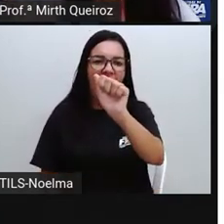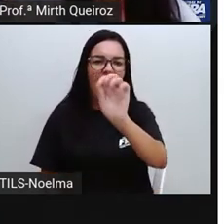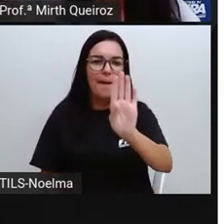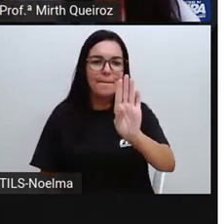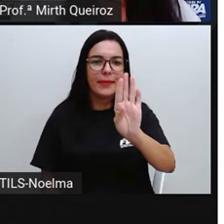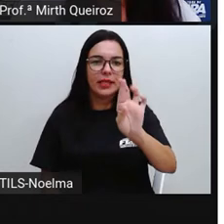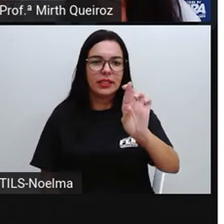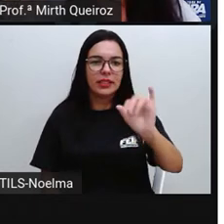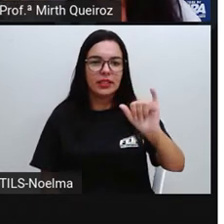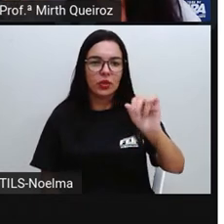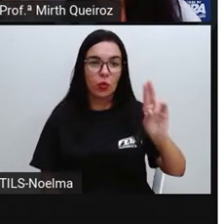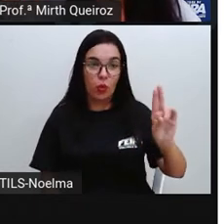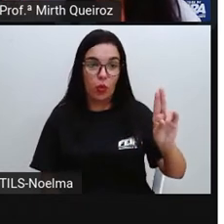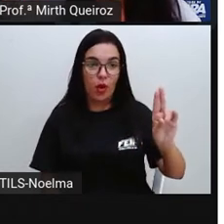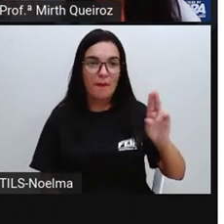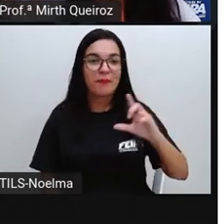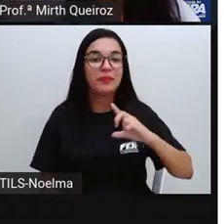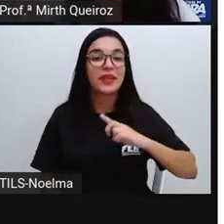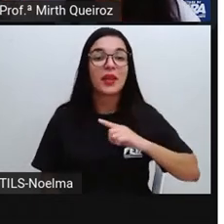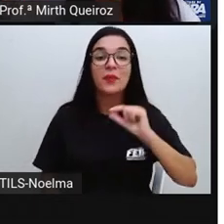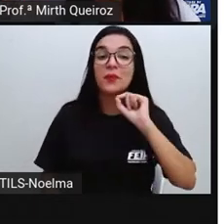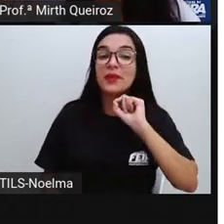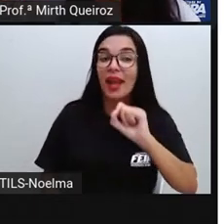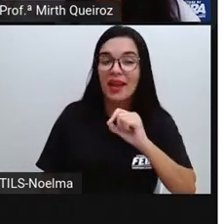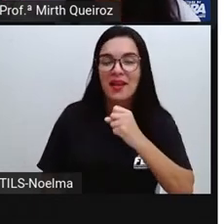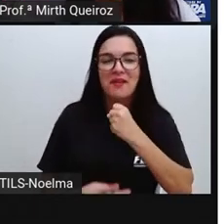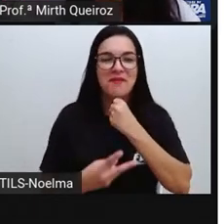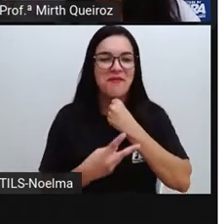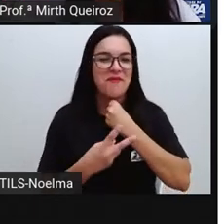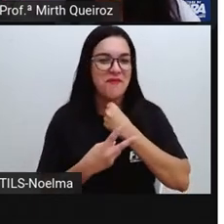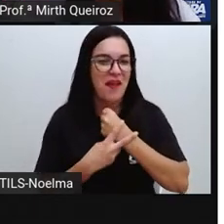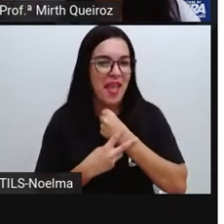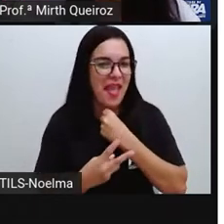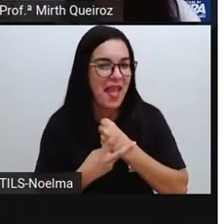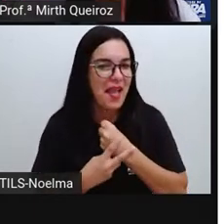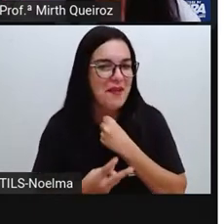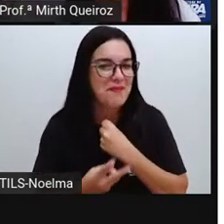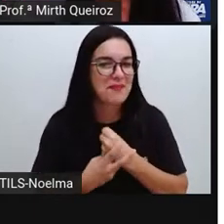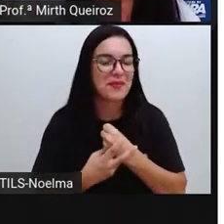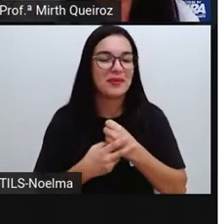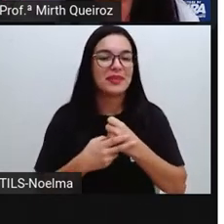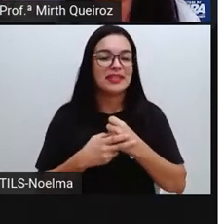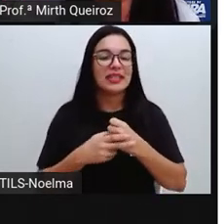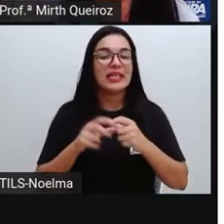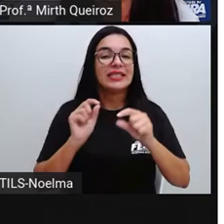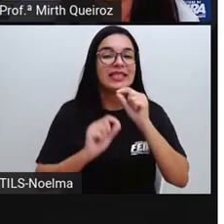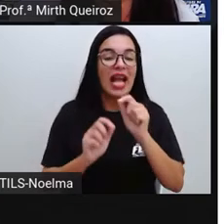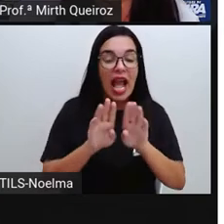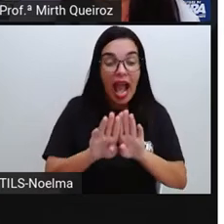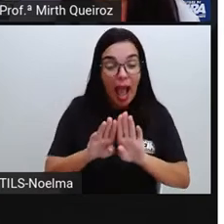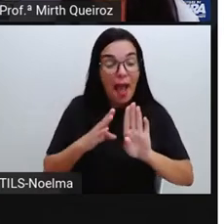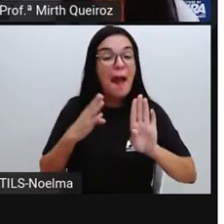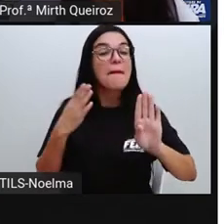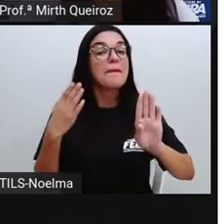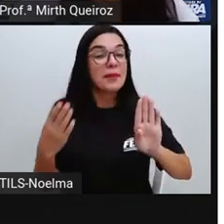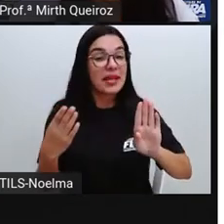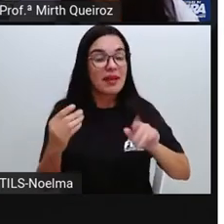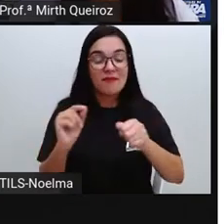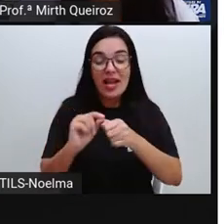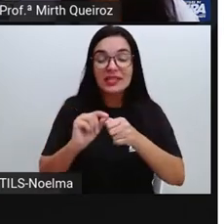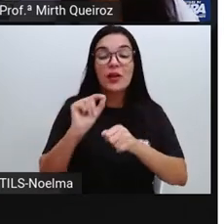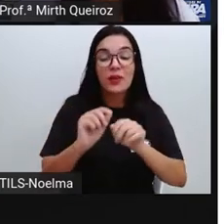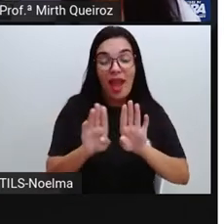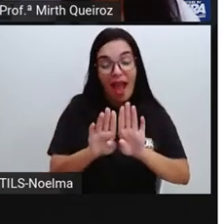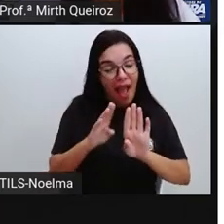pessoa do pretérito perfeito do indicativo e nós temos a palavra abril com